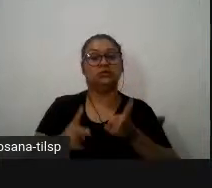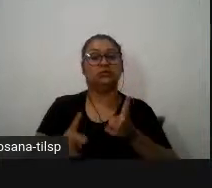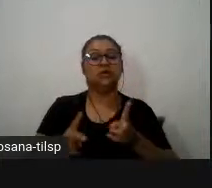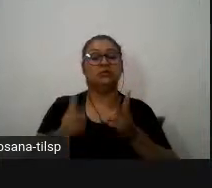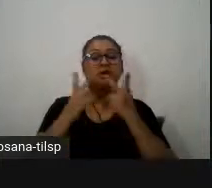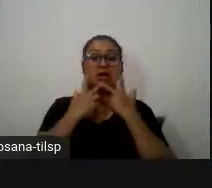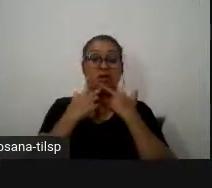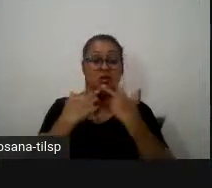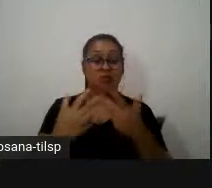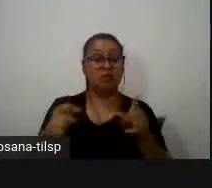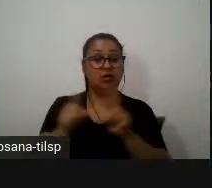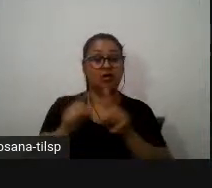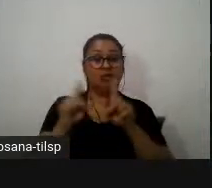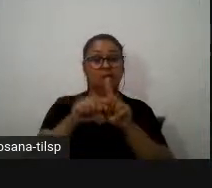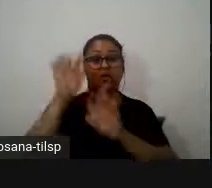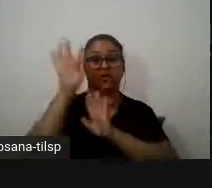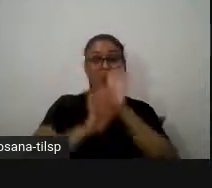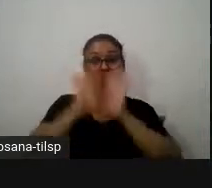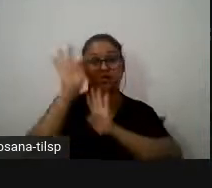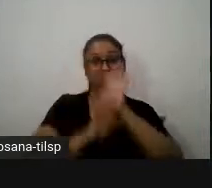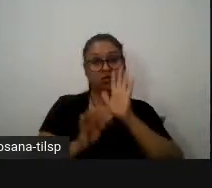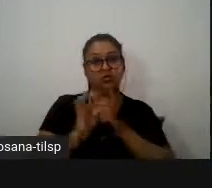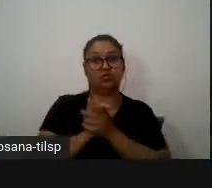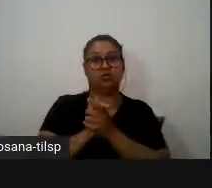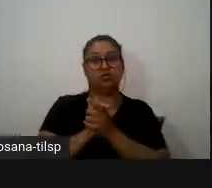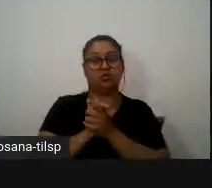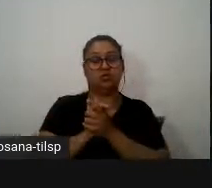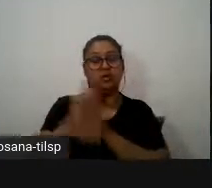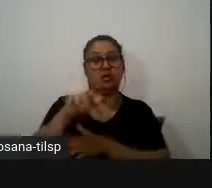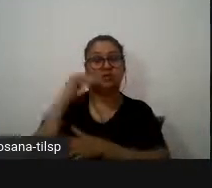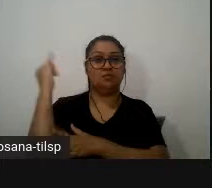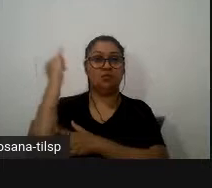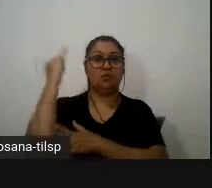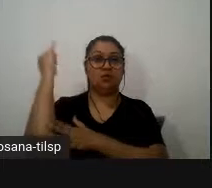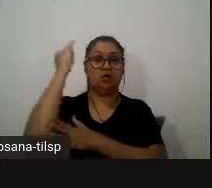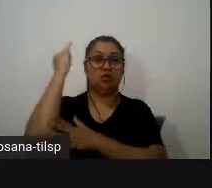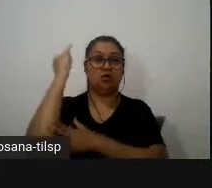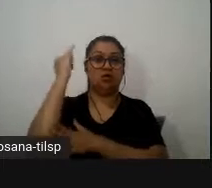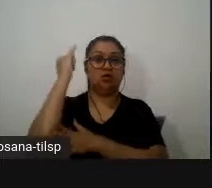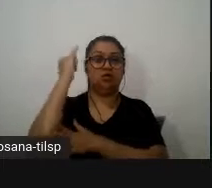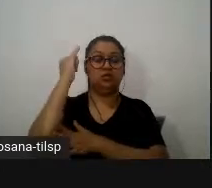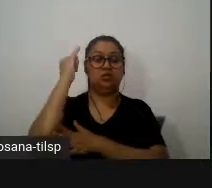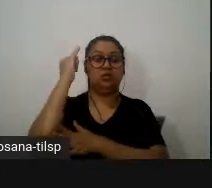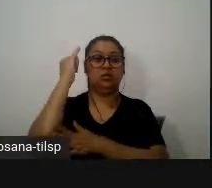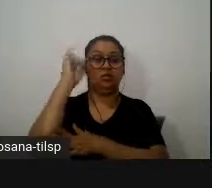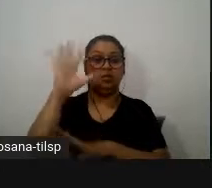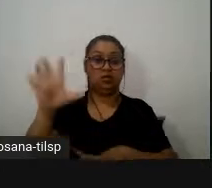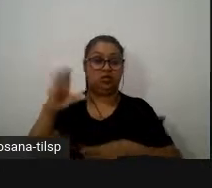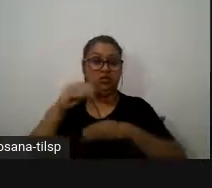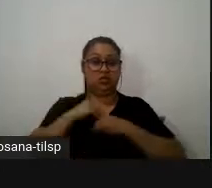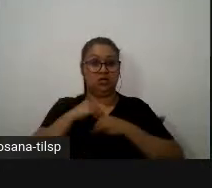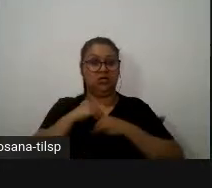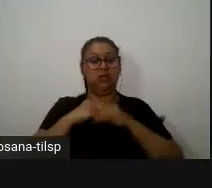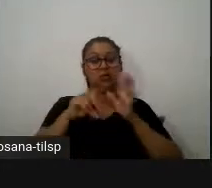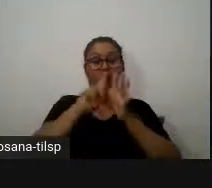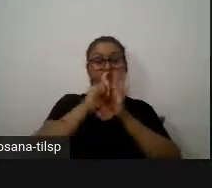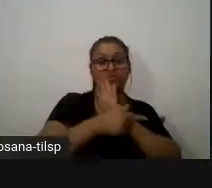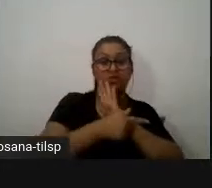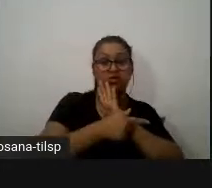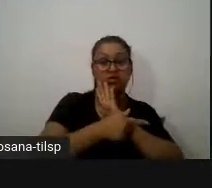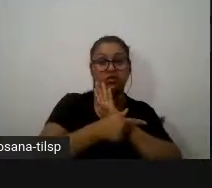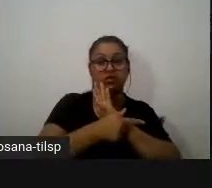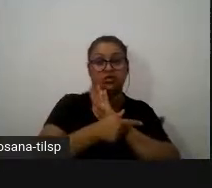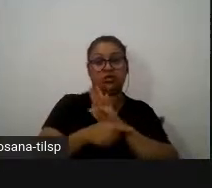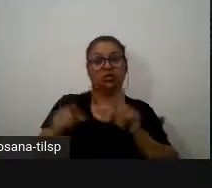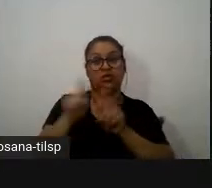produzida daí a extrema importância da caracterização linguística textual dos géneros que